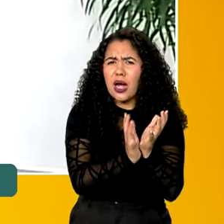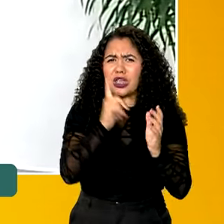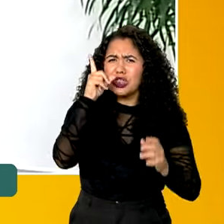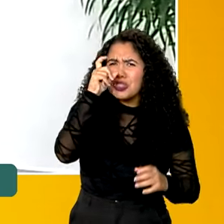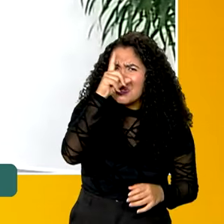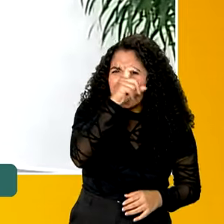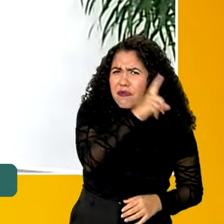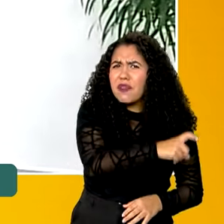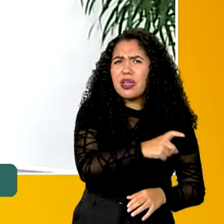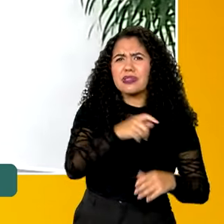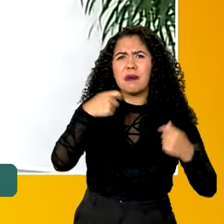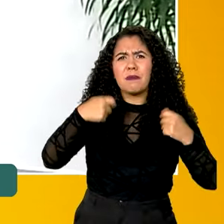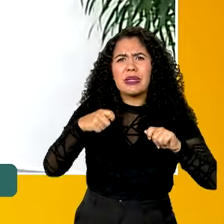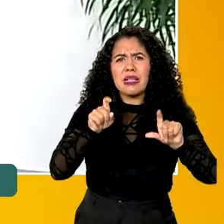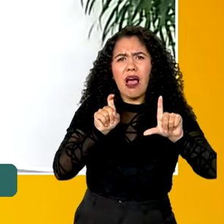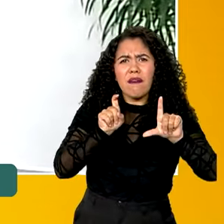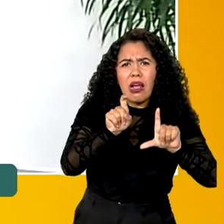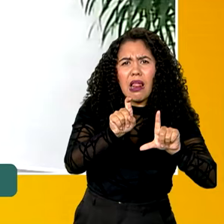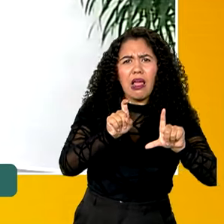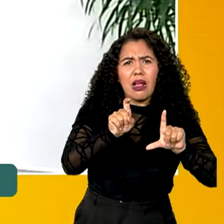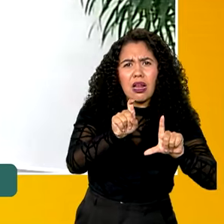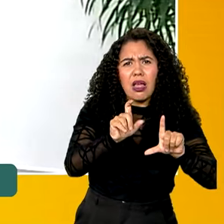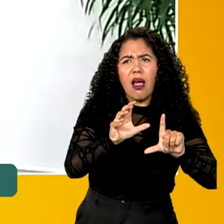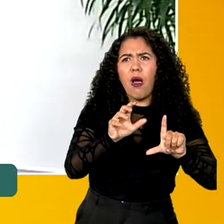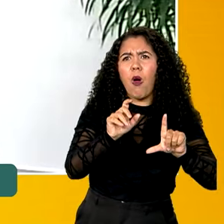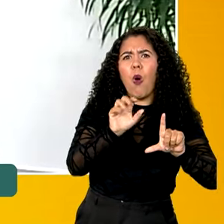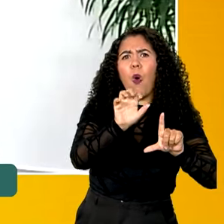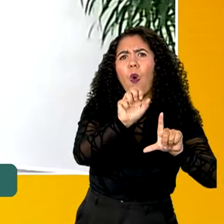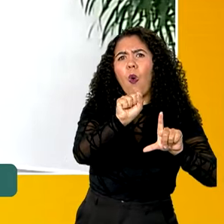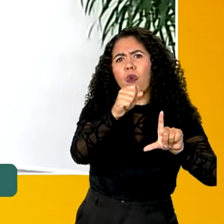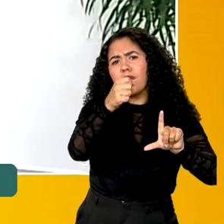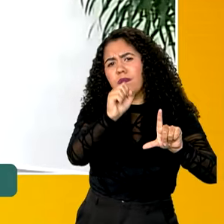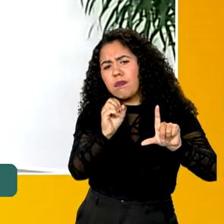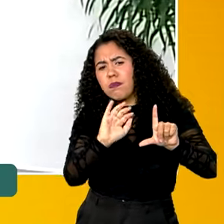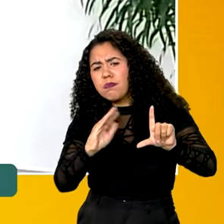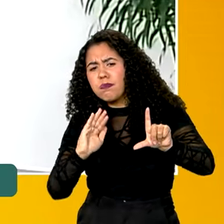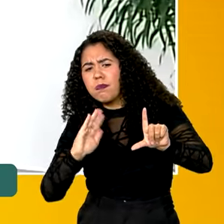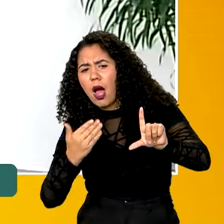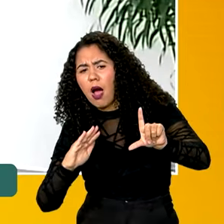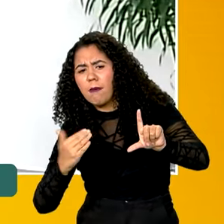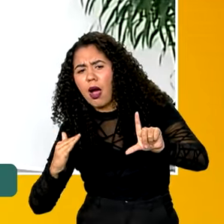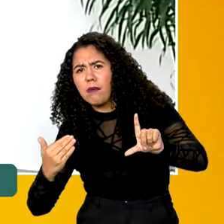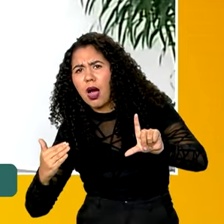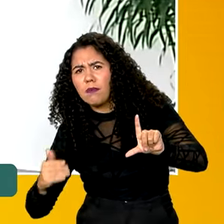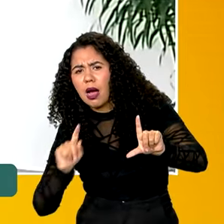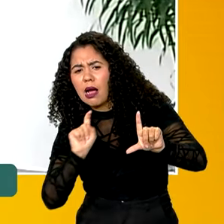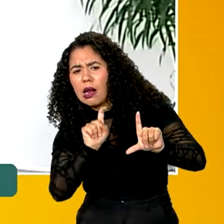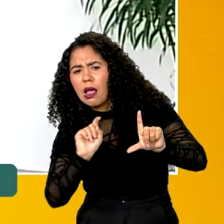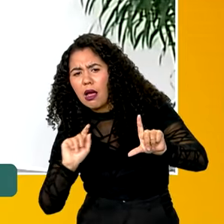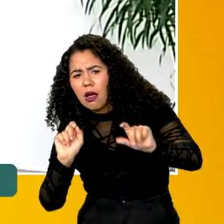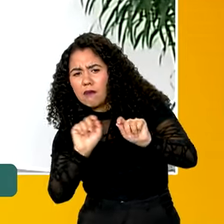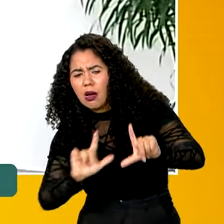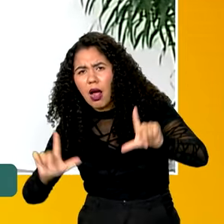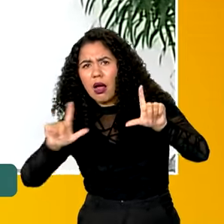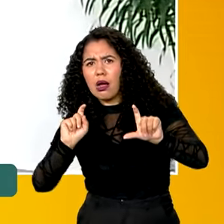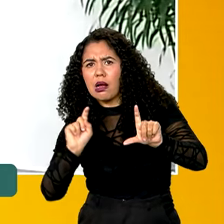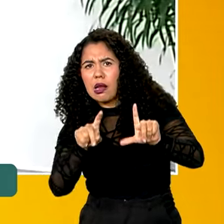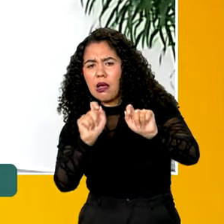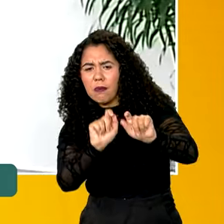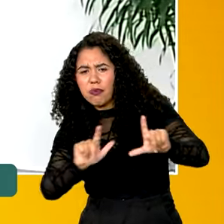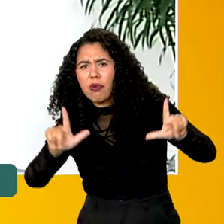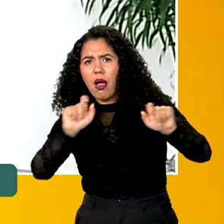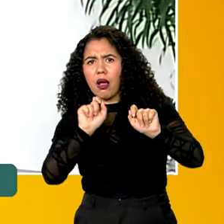links num menu bastante escondido na plataforma para que o usuário, então, pudesse